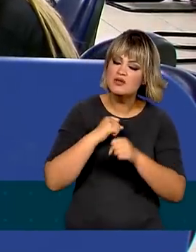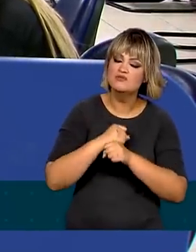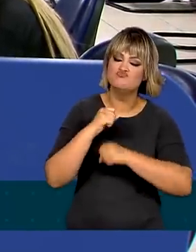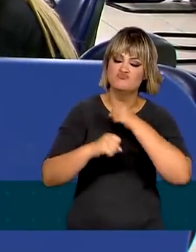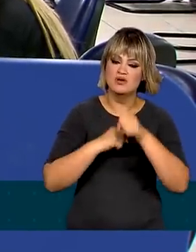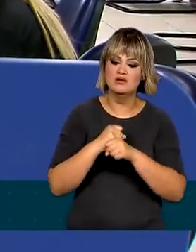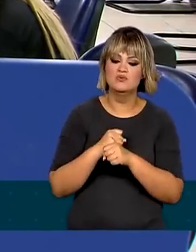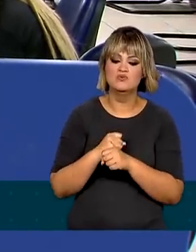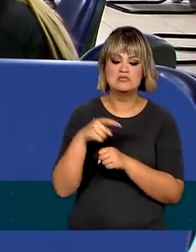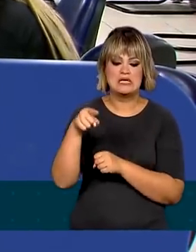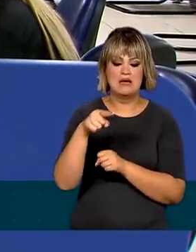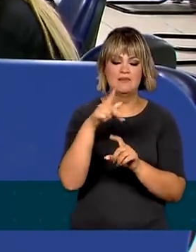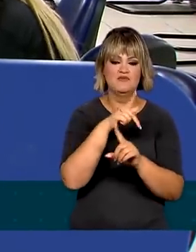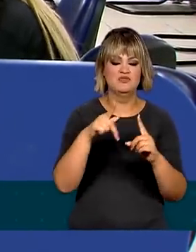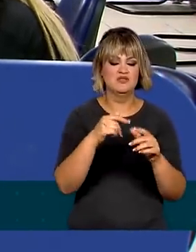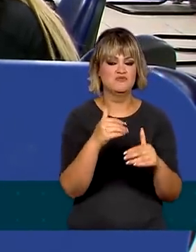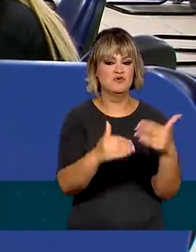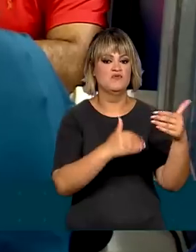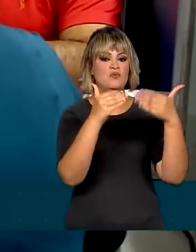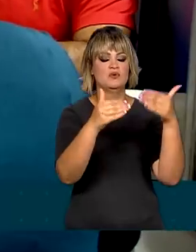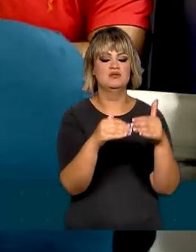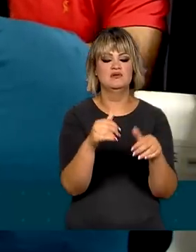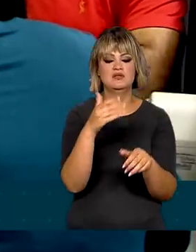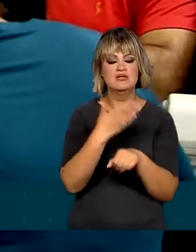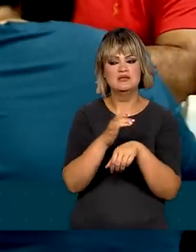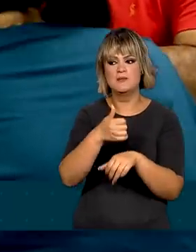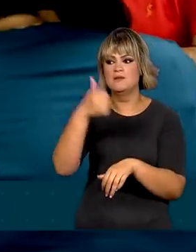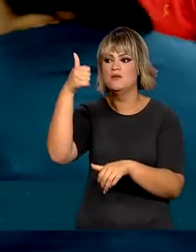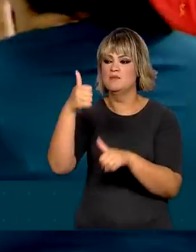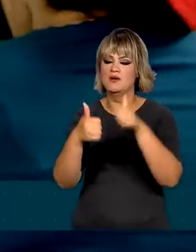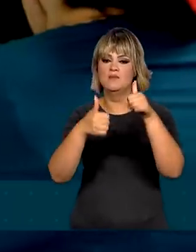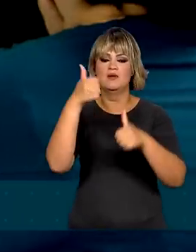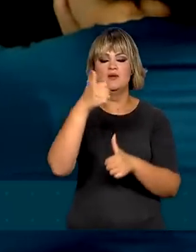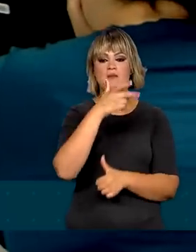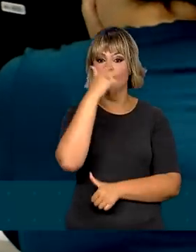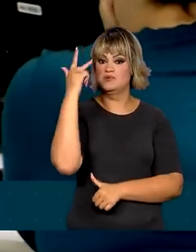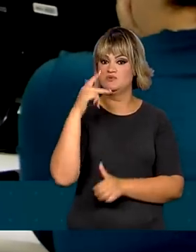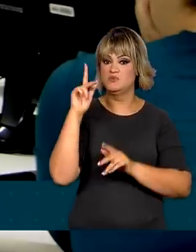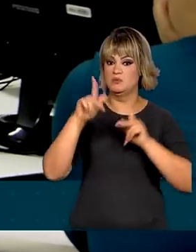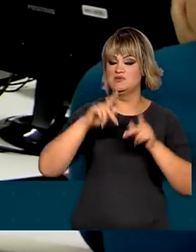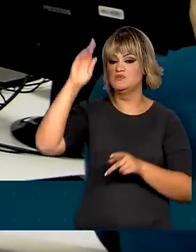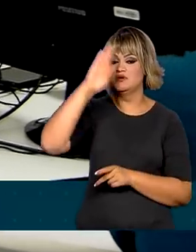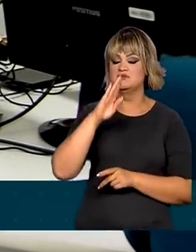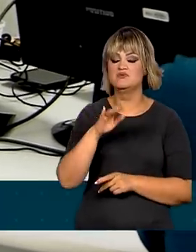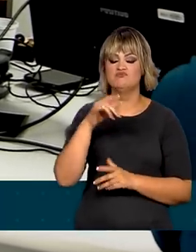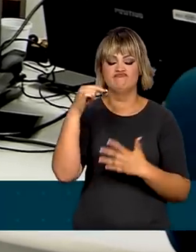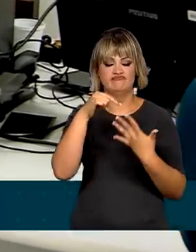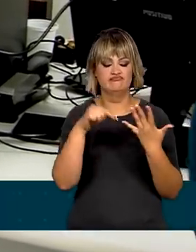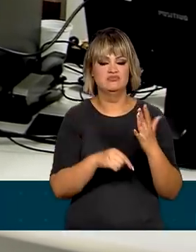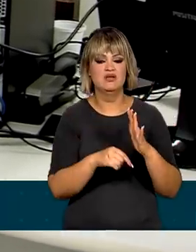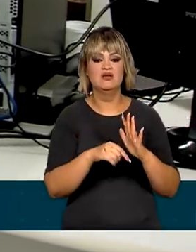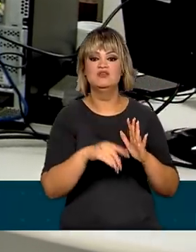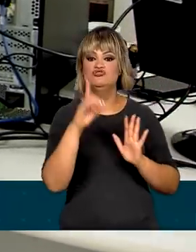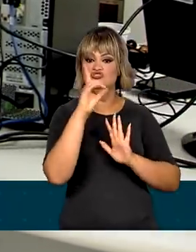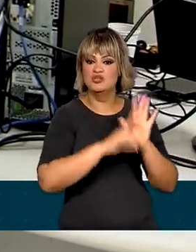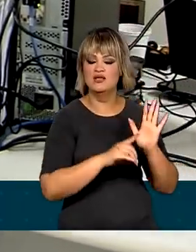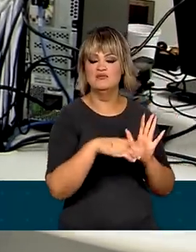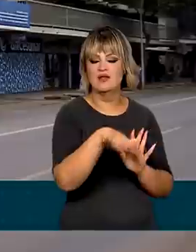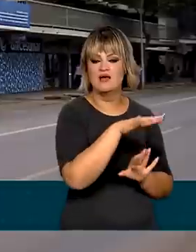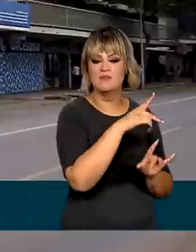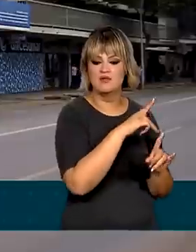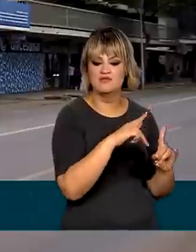sistema foi crescendo e se aperfeiçoando para oferecer ao cidadão brasileiro direitos trabalhistas nas áreas de